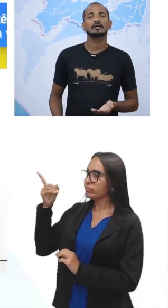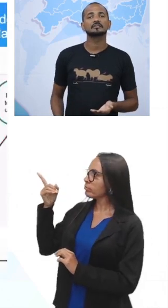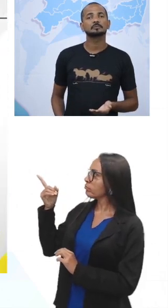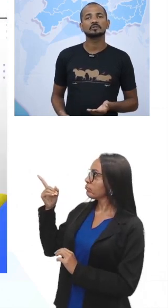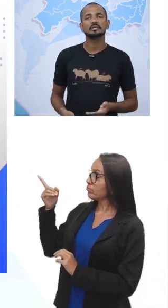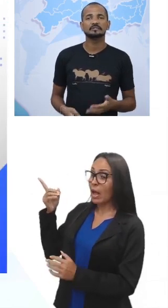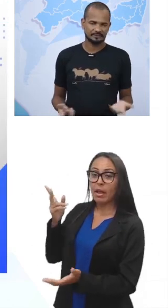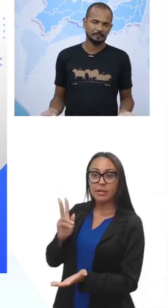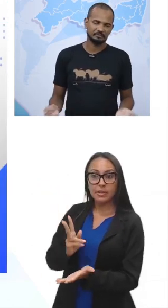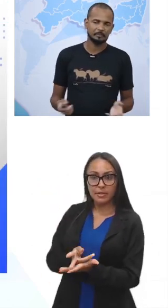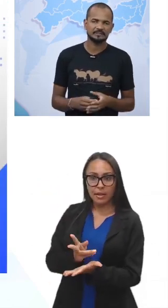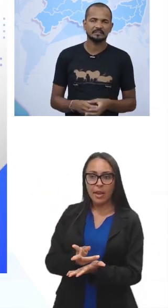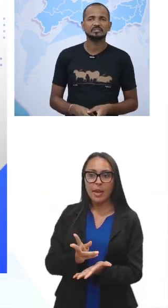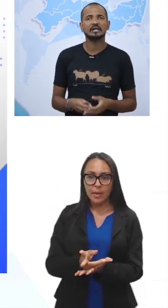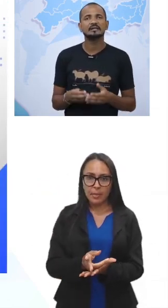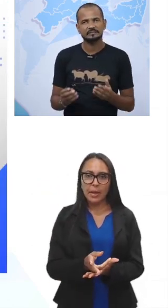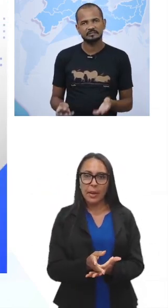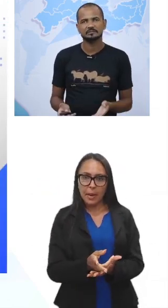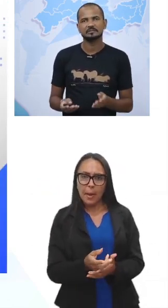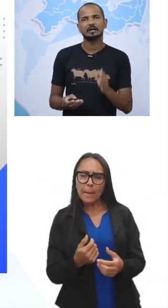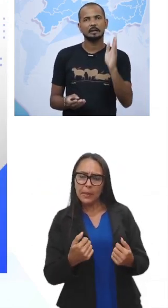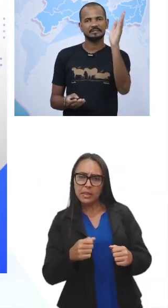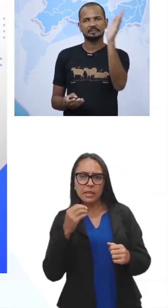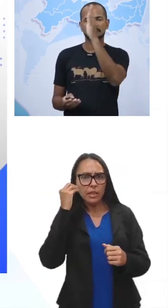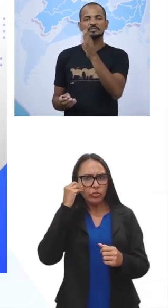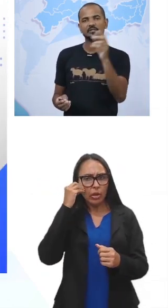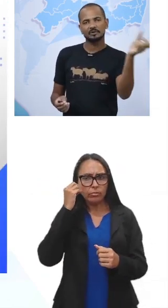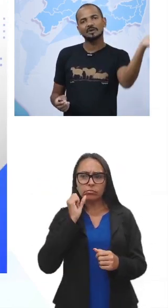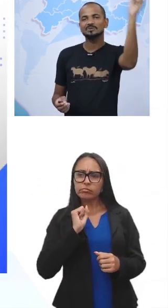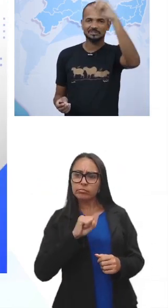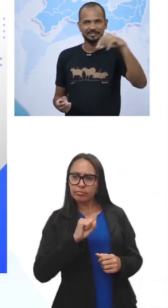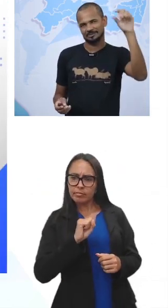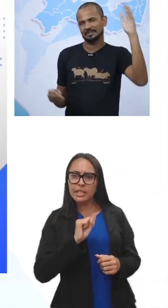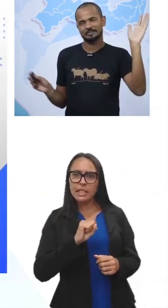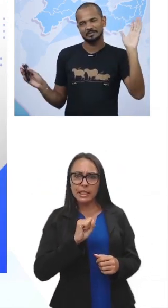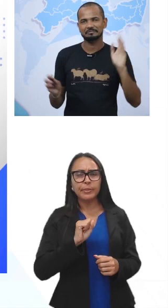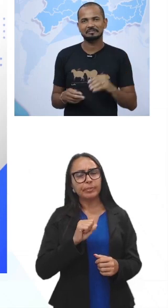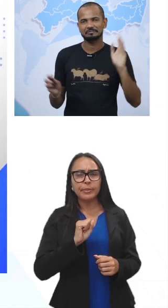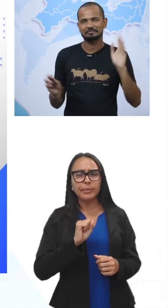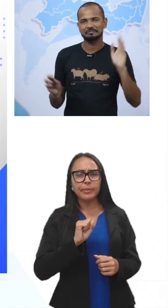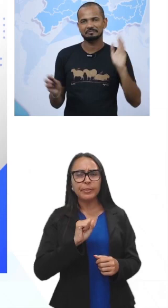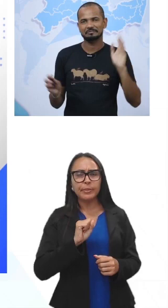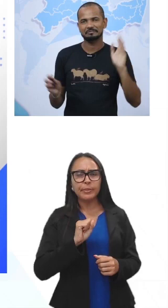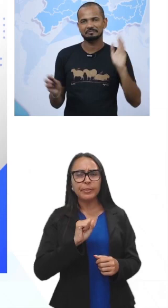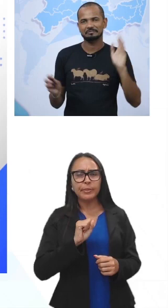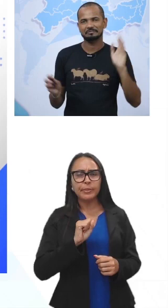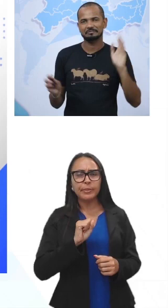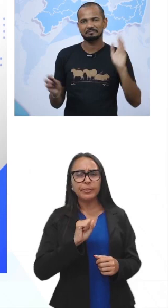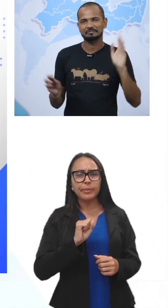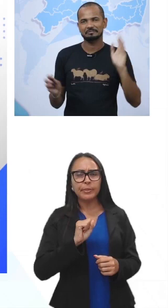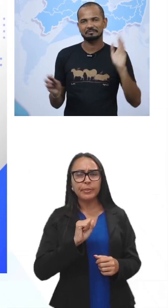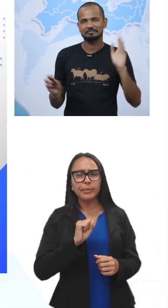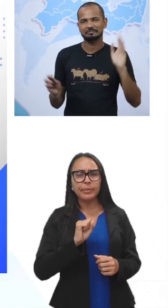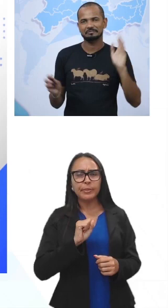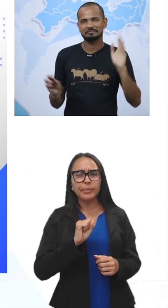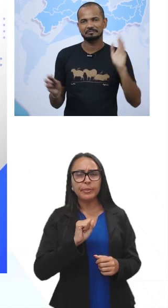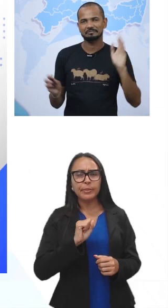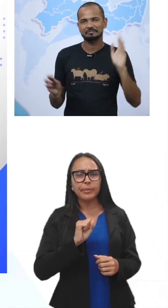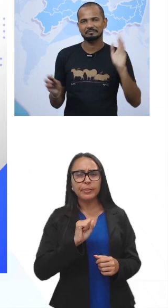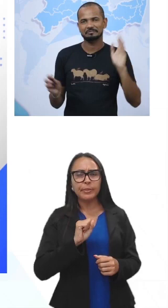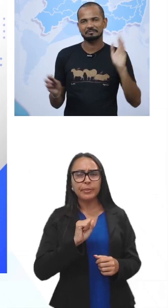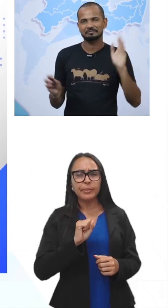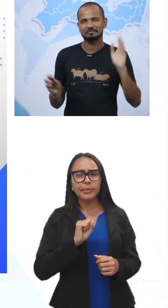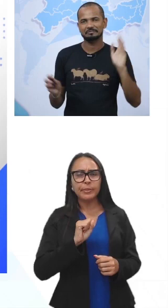e a resposta é, sempre vai precisar testar, sim, apesar de ter um triângulo, círculo também, enfim, Ilustração, três